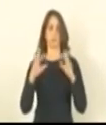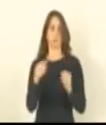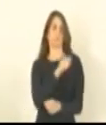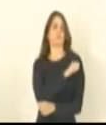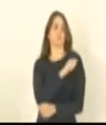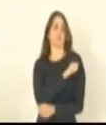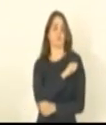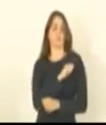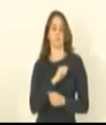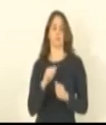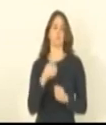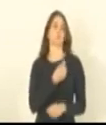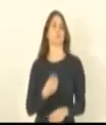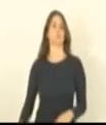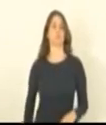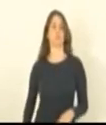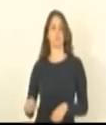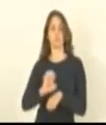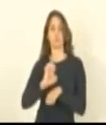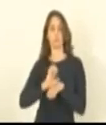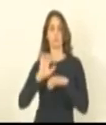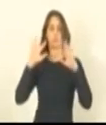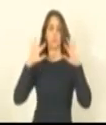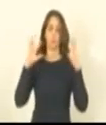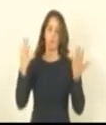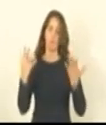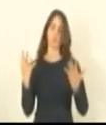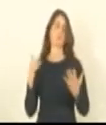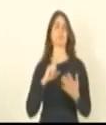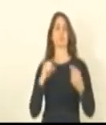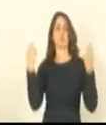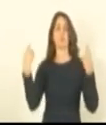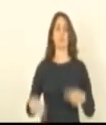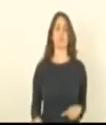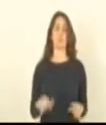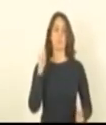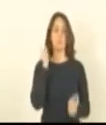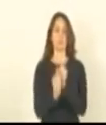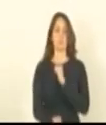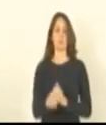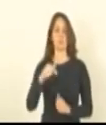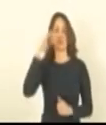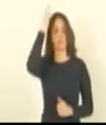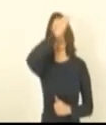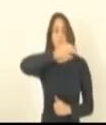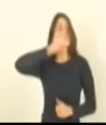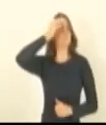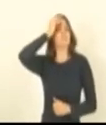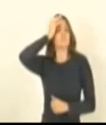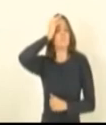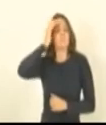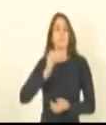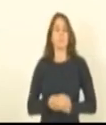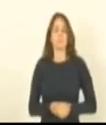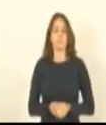rede estadual em eventos e competições esportivas no estado do Espírito Santo então está aqui uma